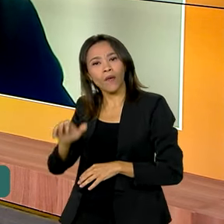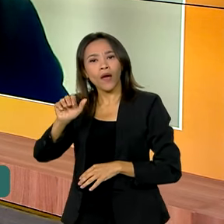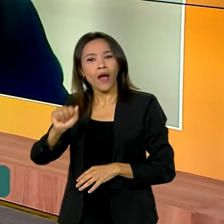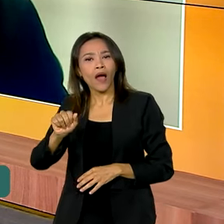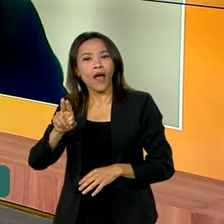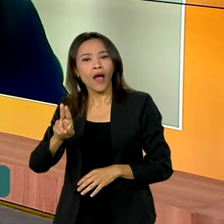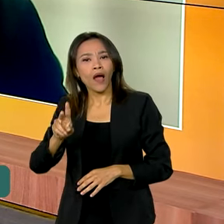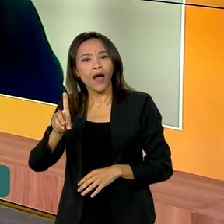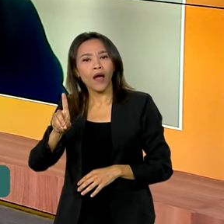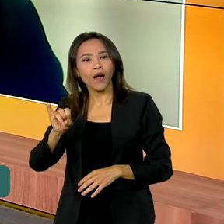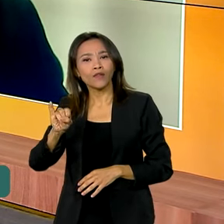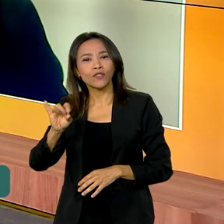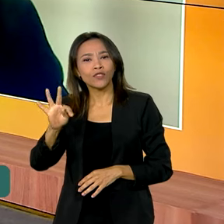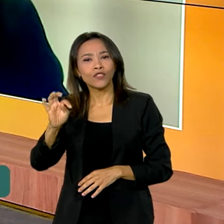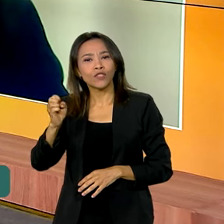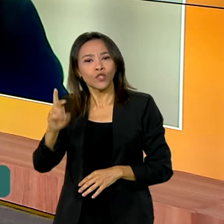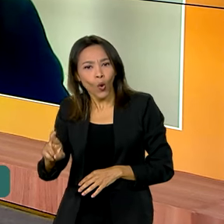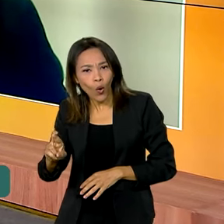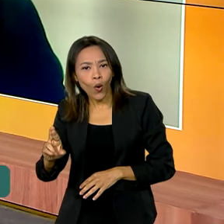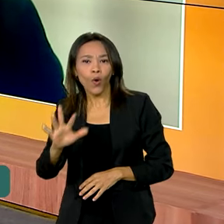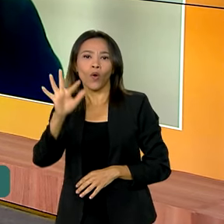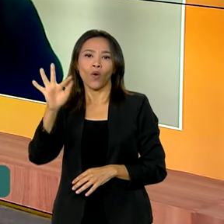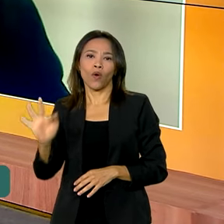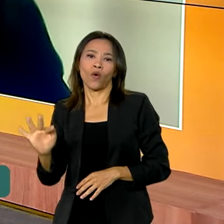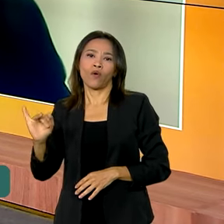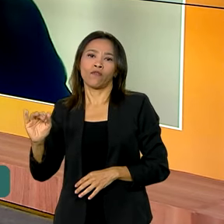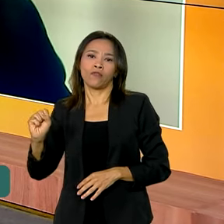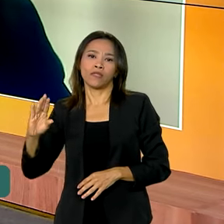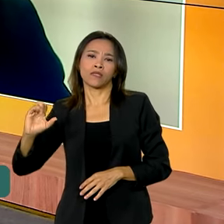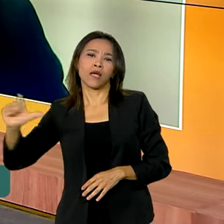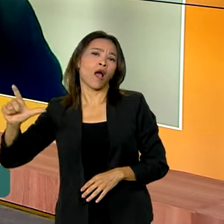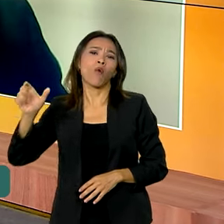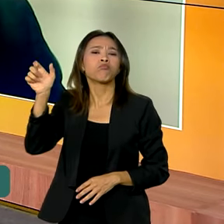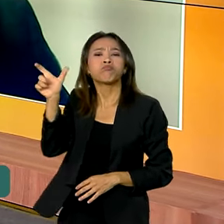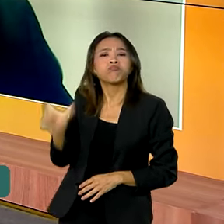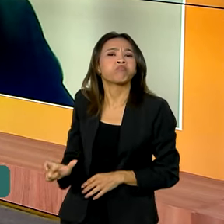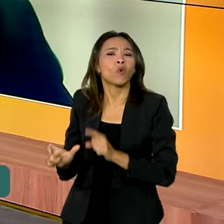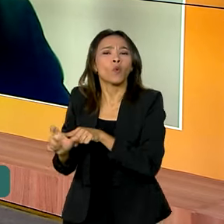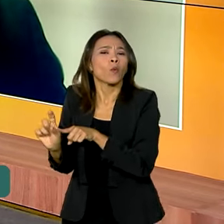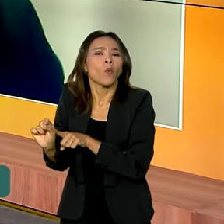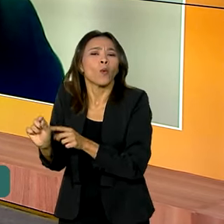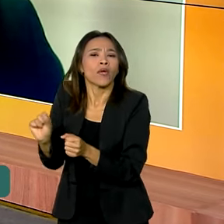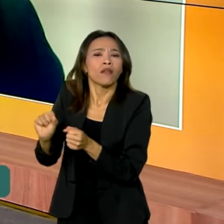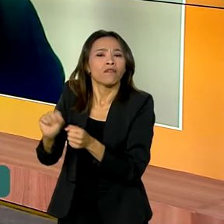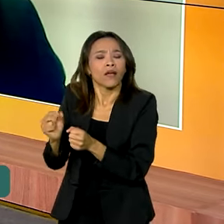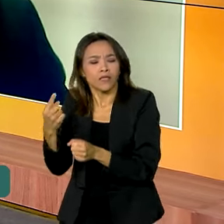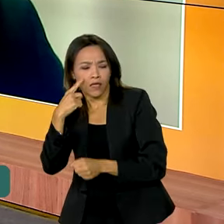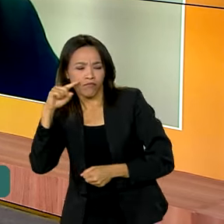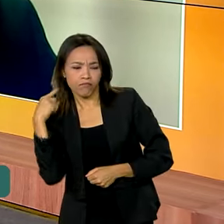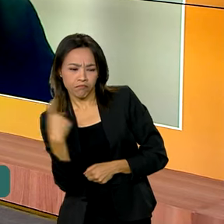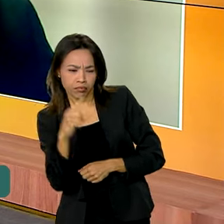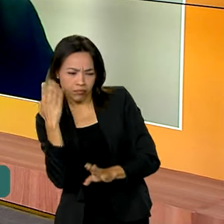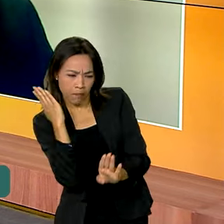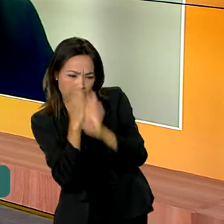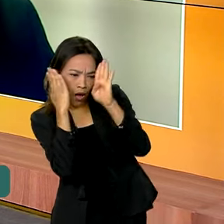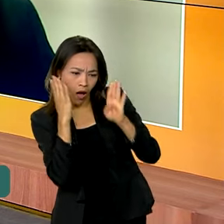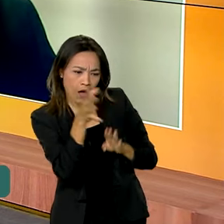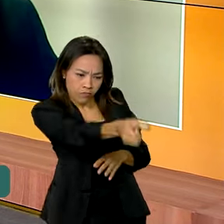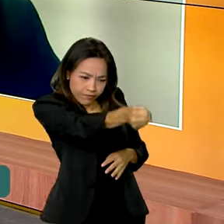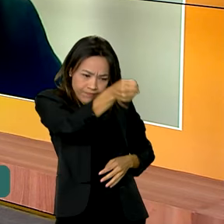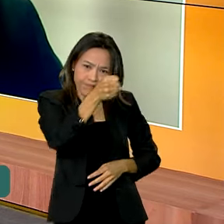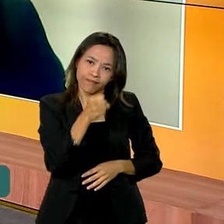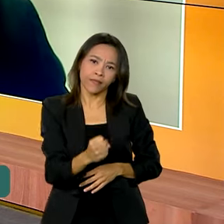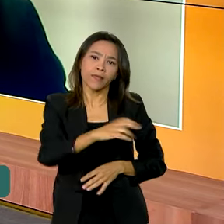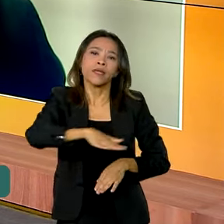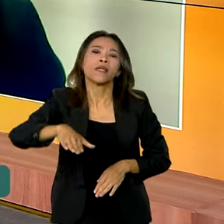telespectador que está nos acompanhando agora qual o trabalho do Auditor Fiscal e o que ele faz depois que ele resgata uma criança, um adolescente